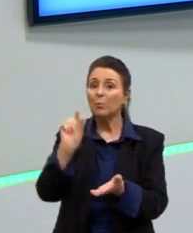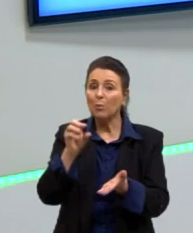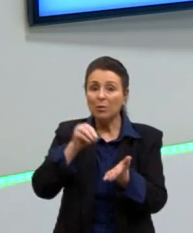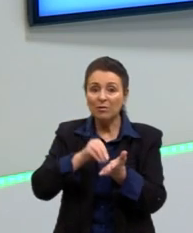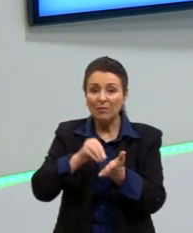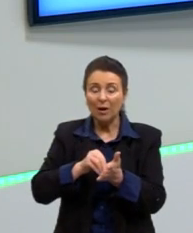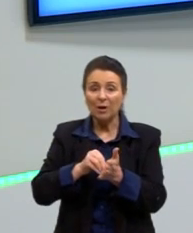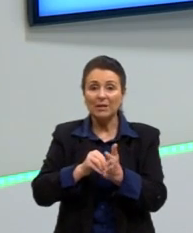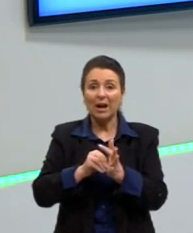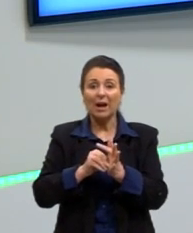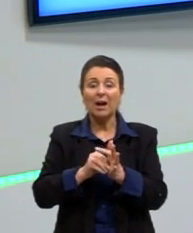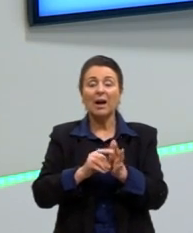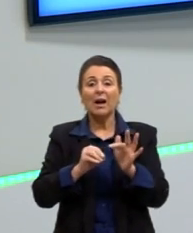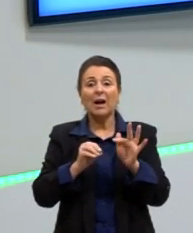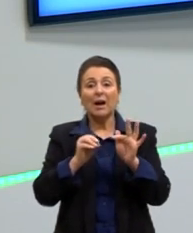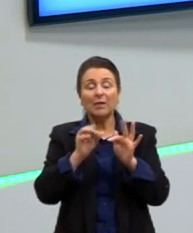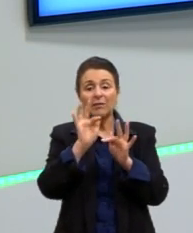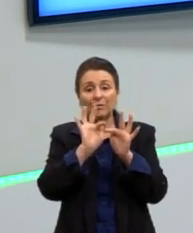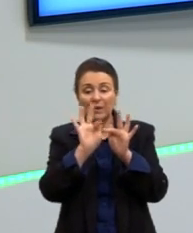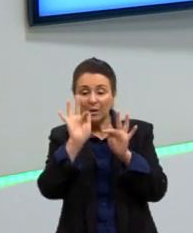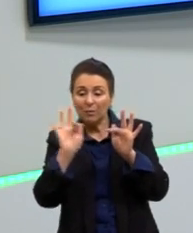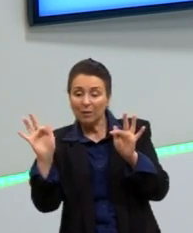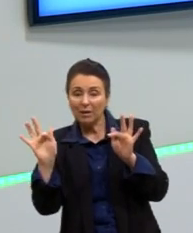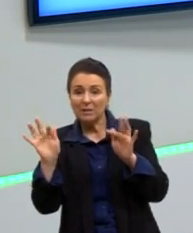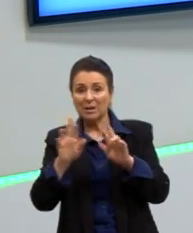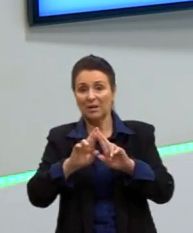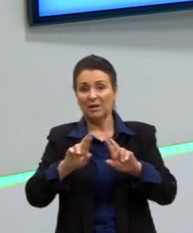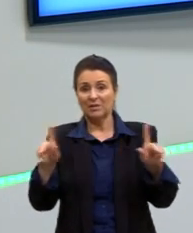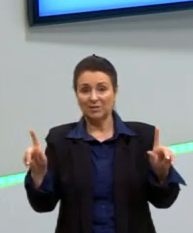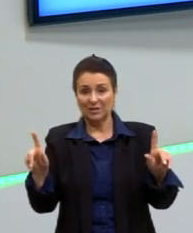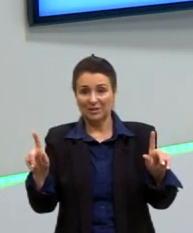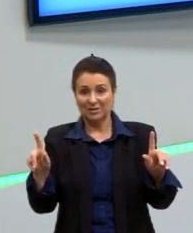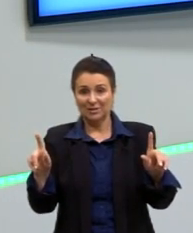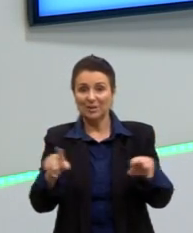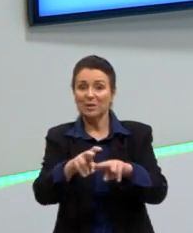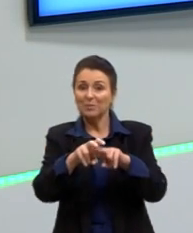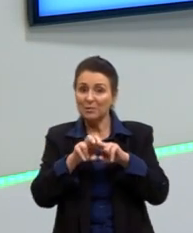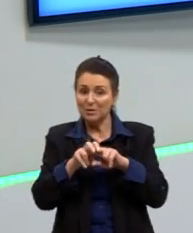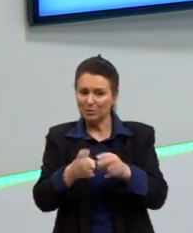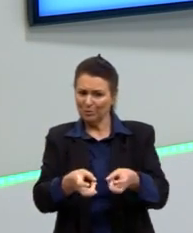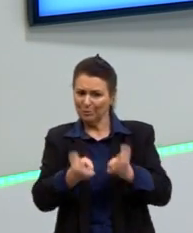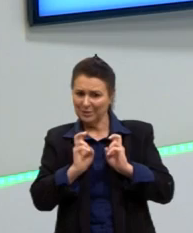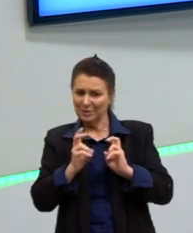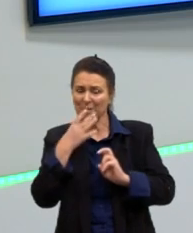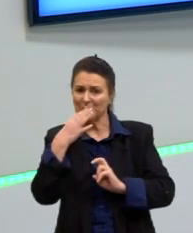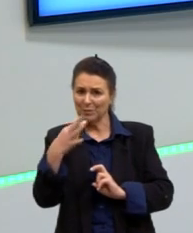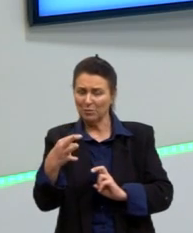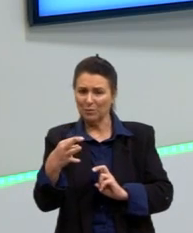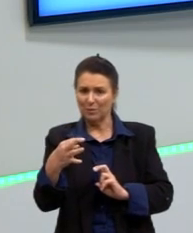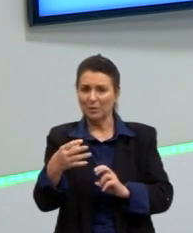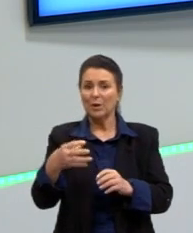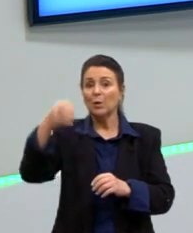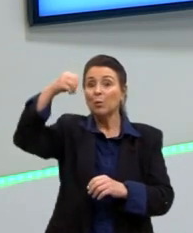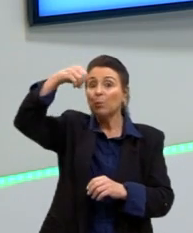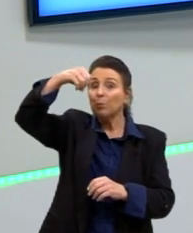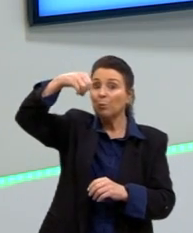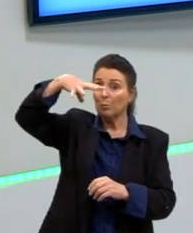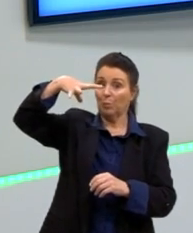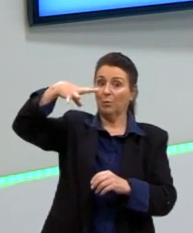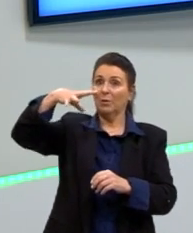frequências, por isso que ela vai emitir uma frequência diferente daqui, que seria com uma iluminação um pouco melhor.